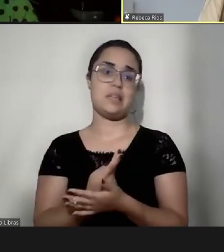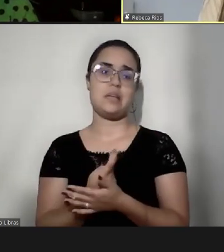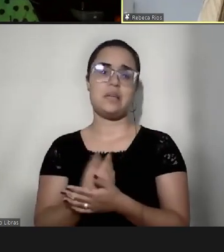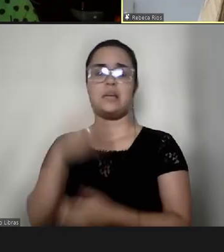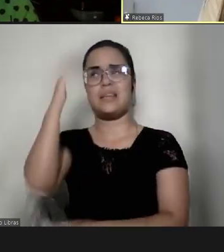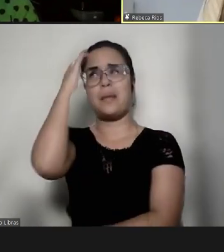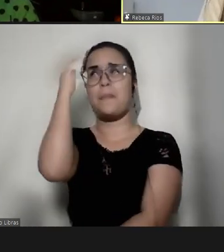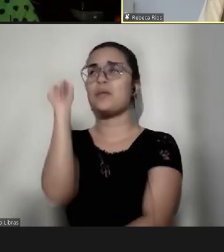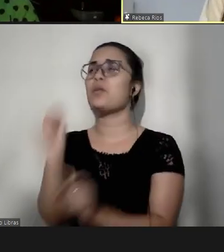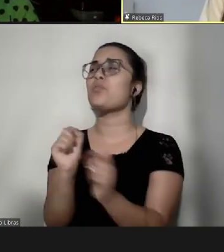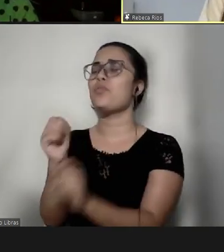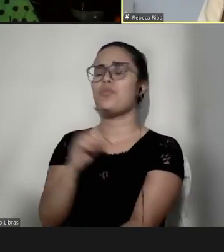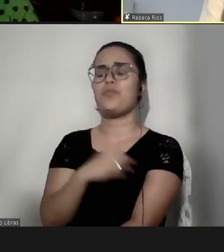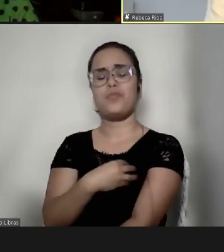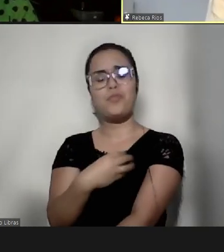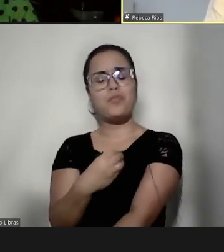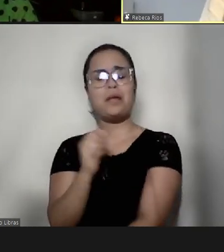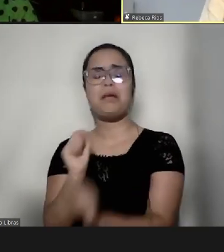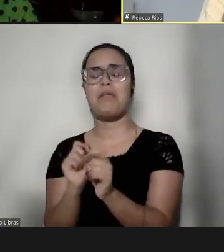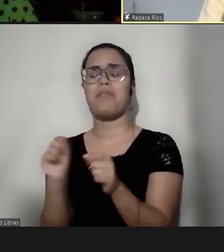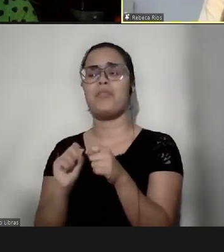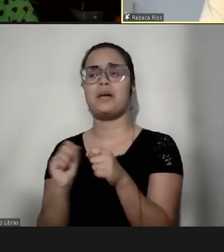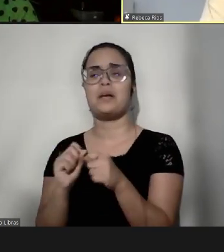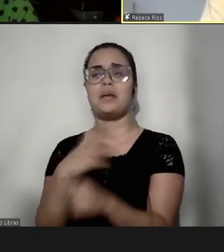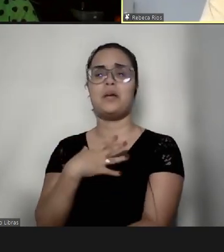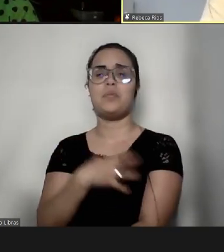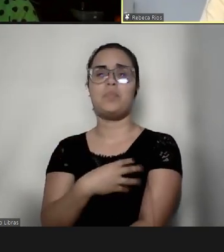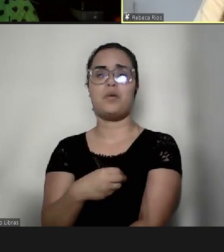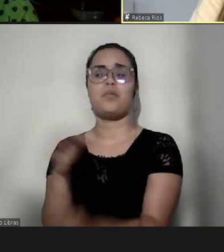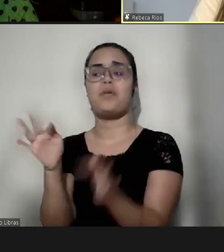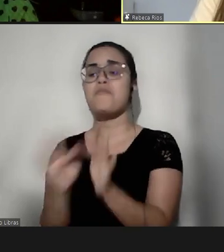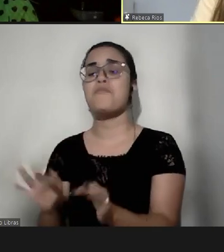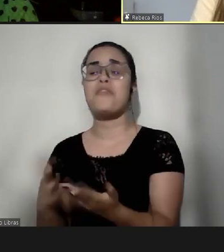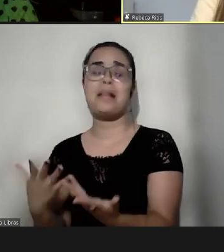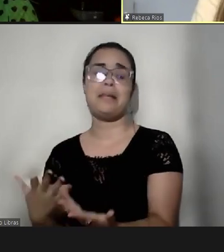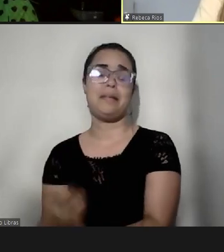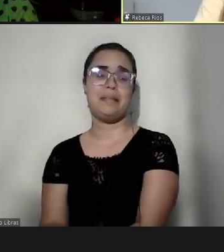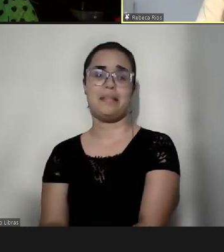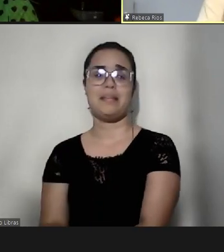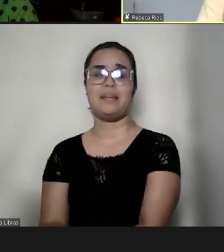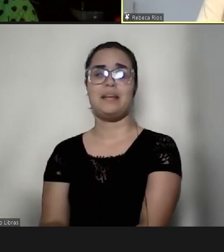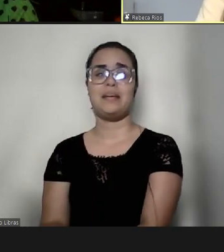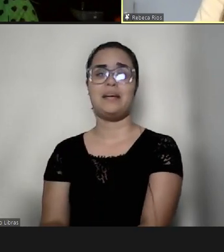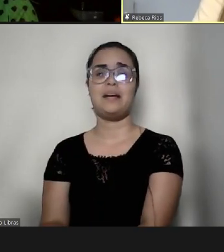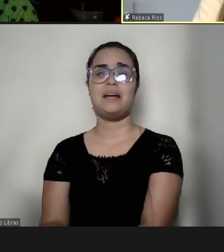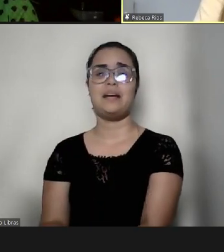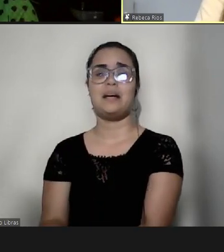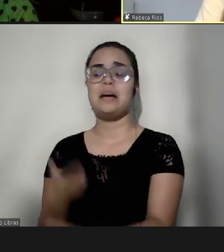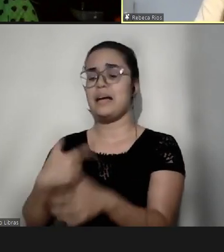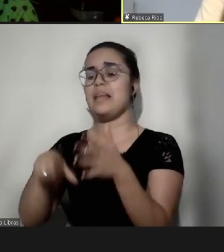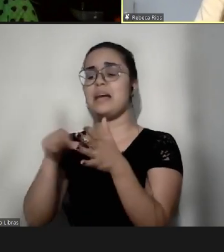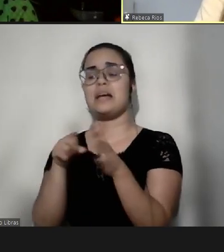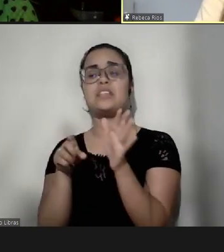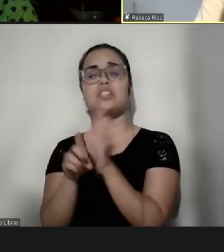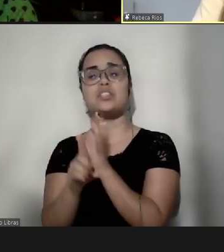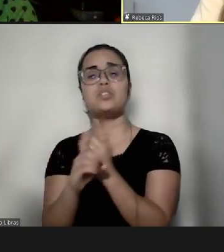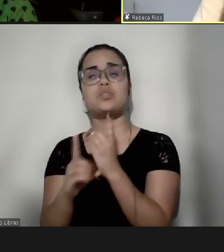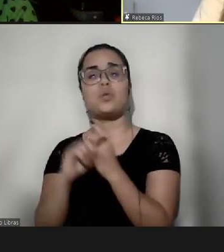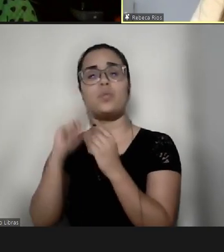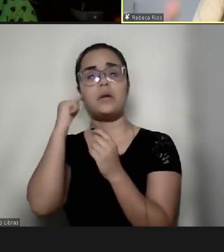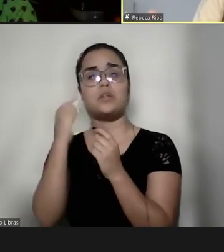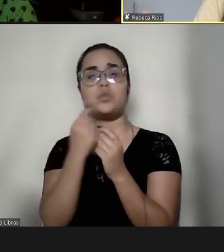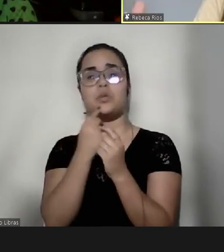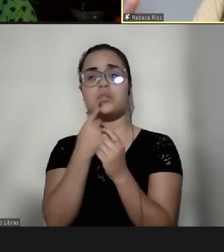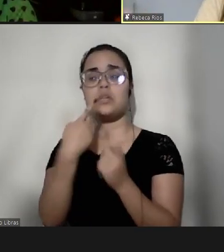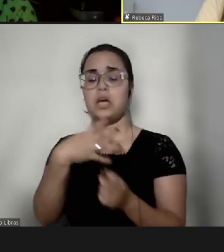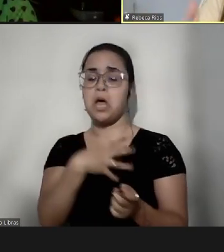estou fazendo com o meu filho, e o meu filho era uma criança muito feliz, né, ele antes do diagnóstico, o João até os três aninhos de idade, era